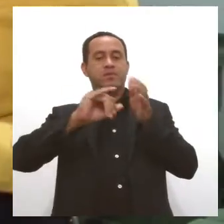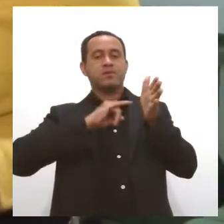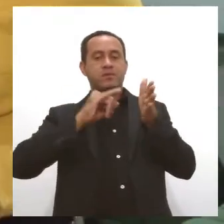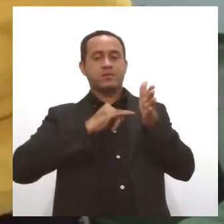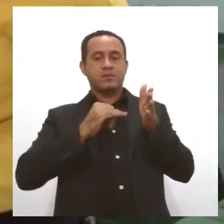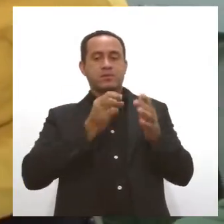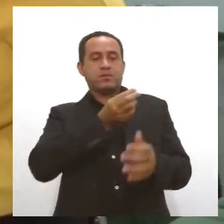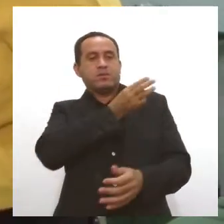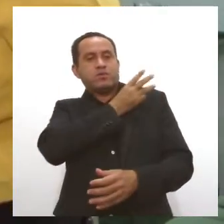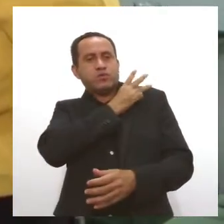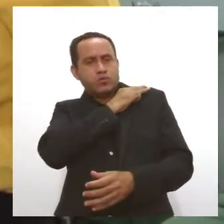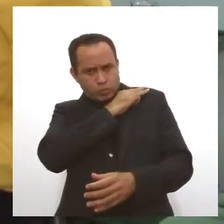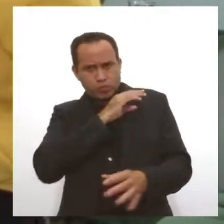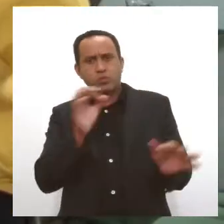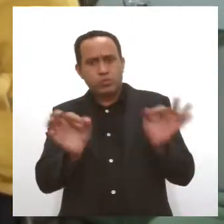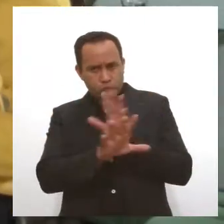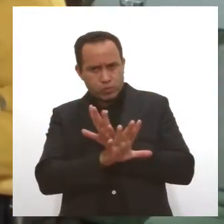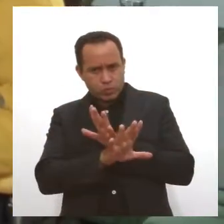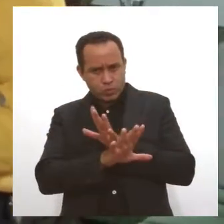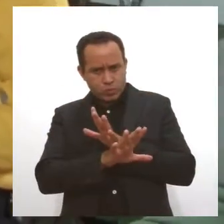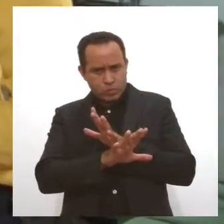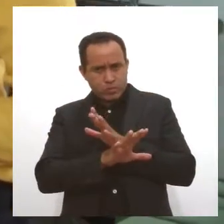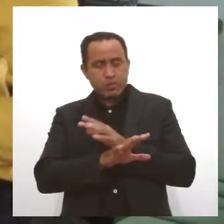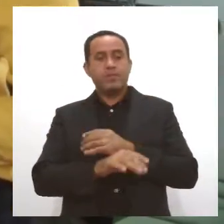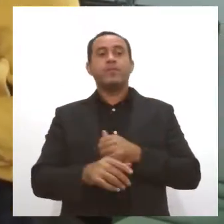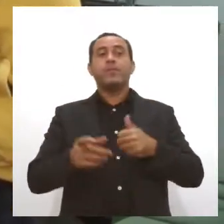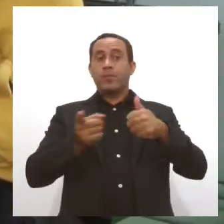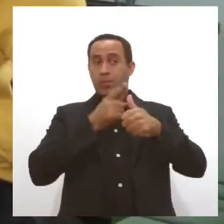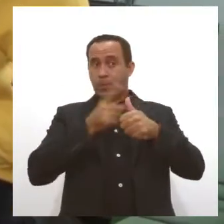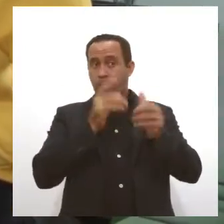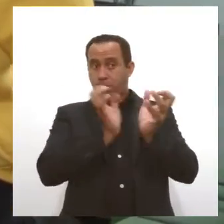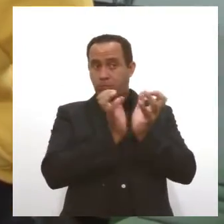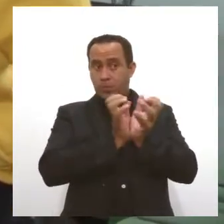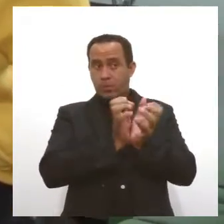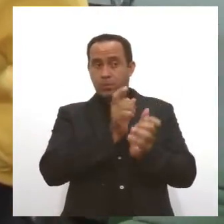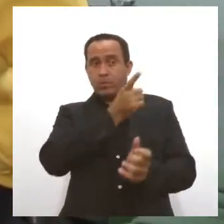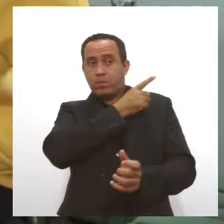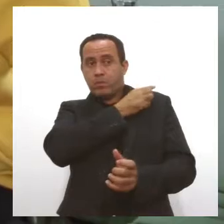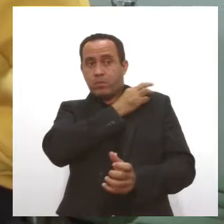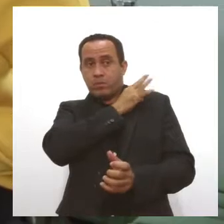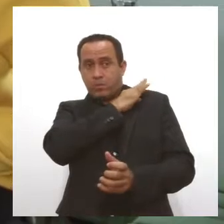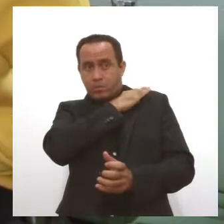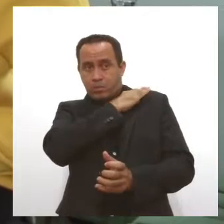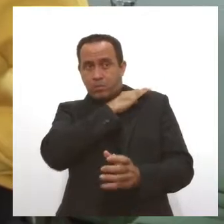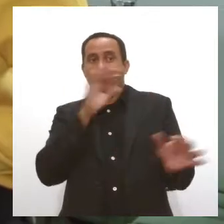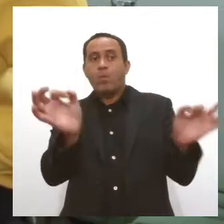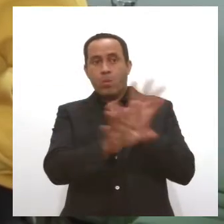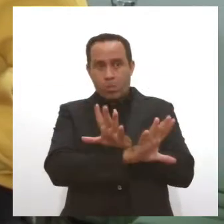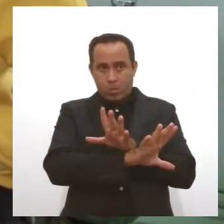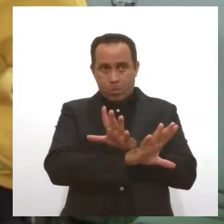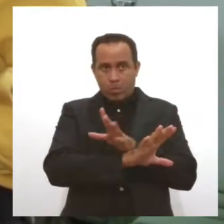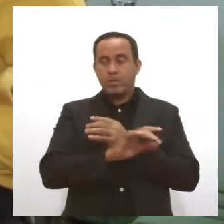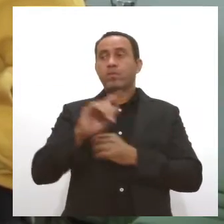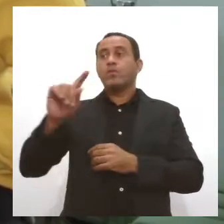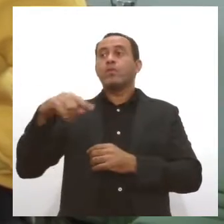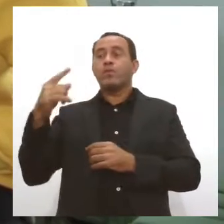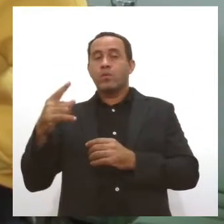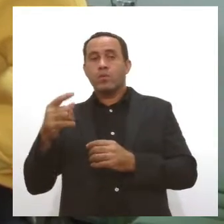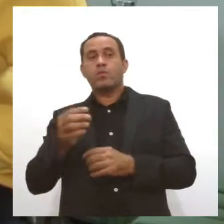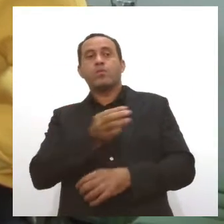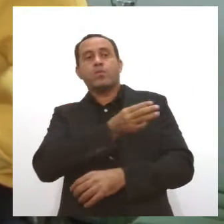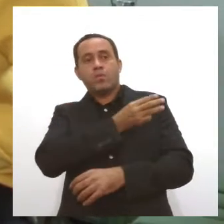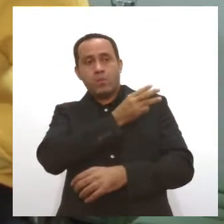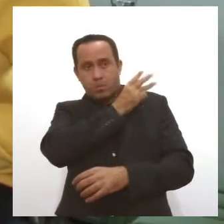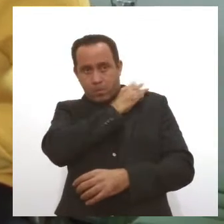completo, o mais? Então, para a Recenseador tem que ter o nível fundamental completo, e para o ASEM e a CS tem que ter o nível médio completo.